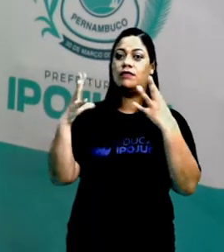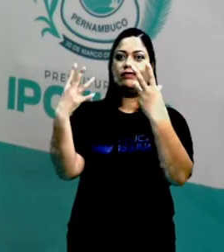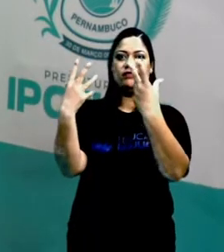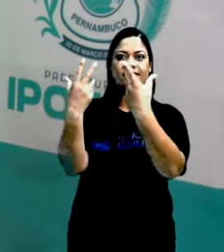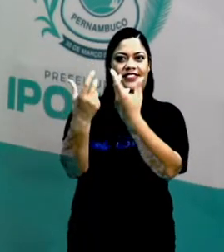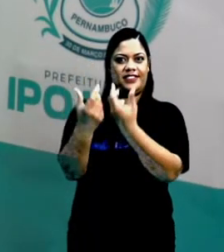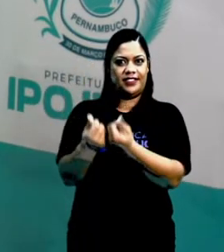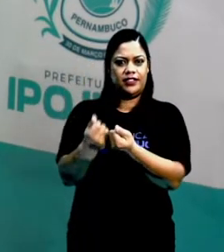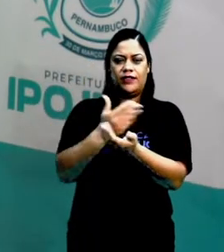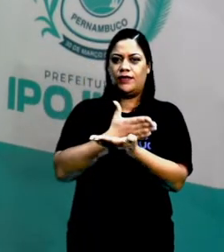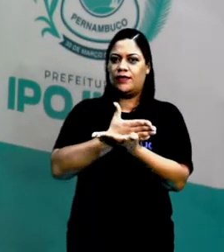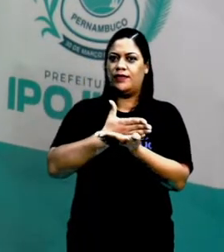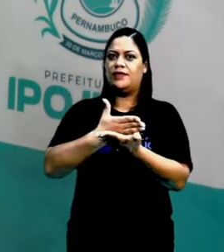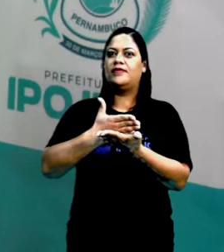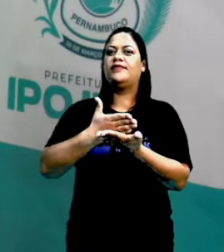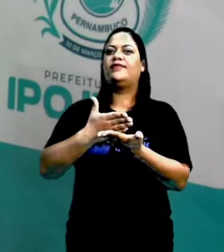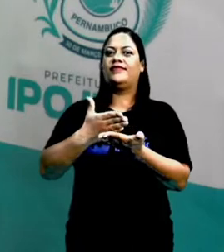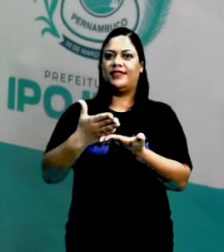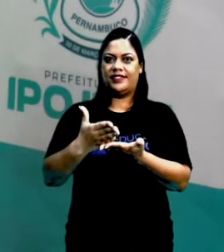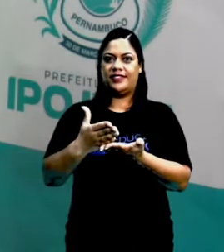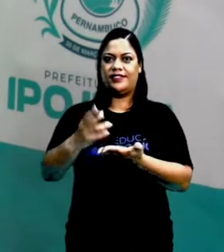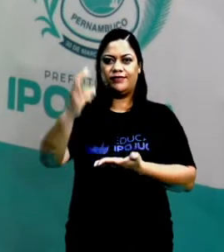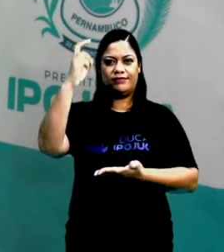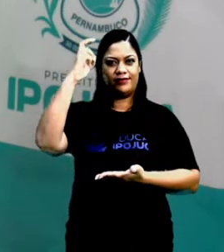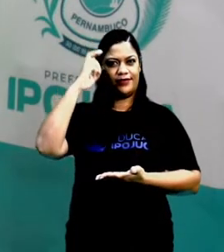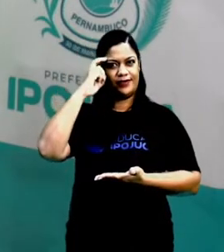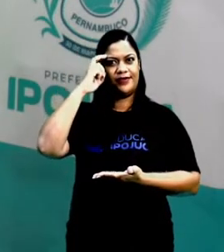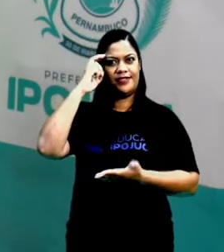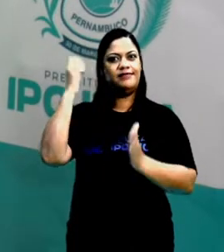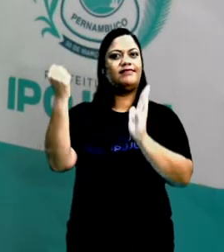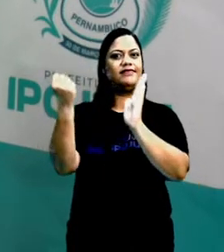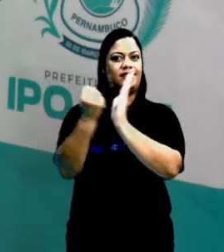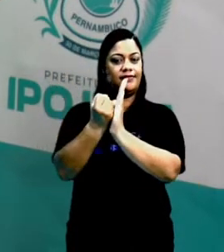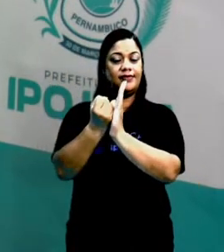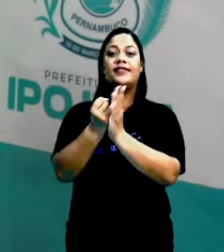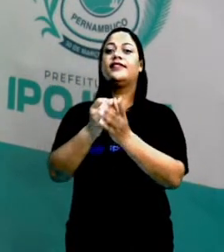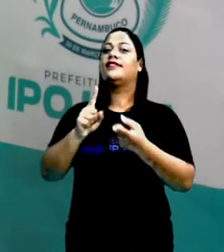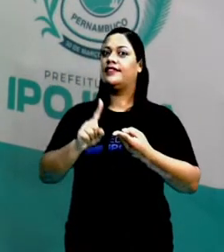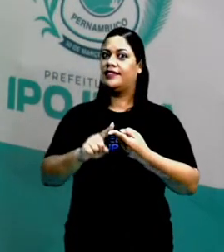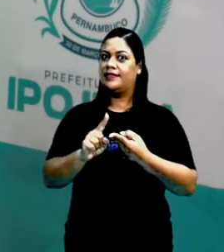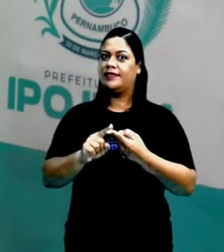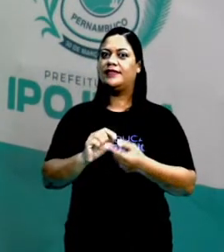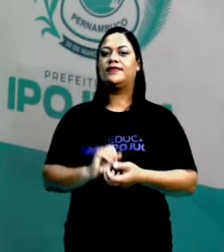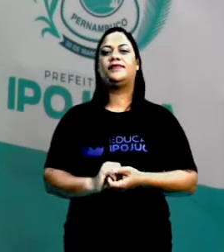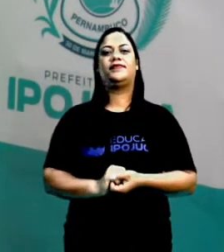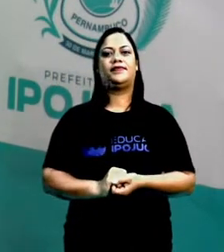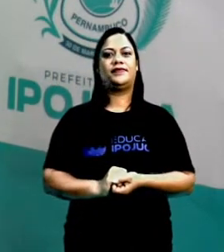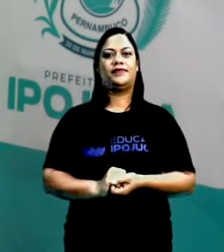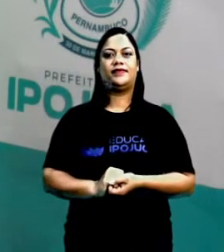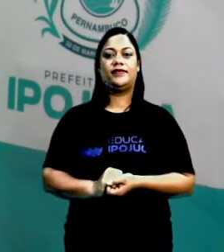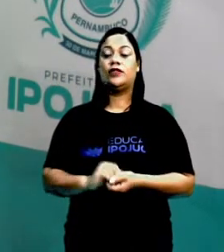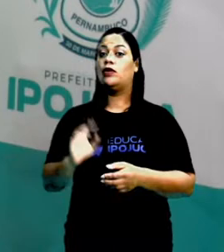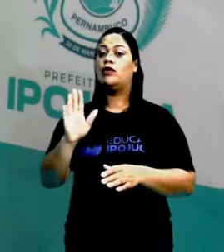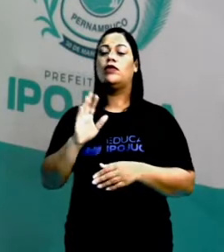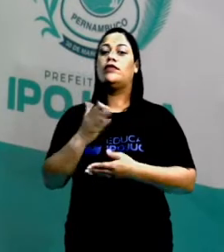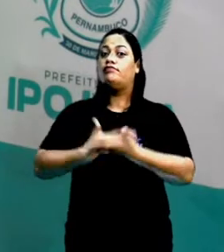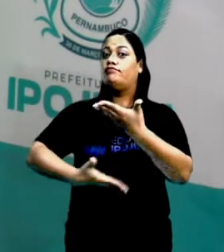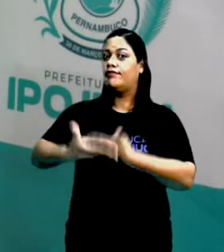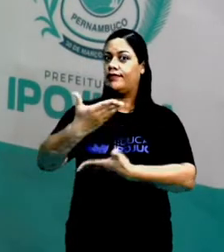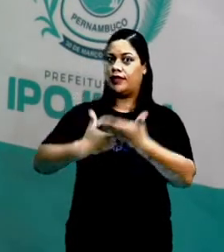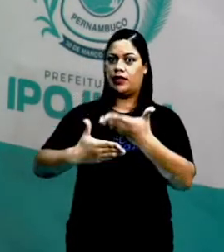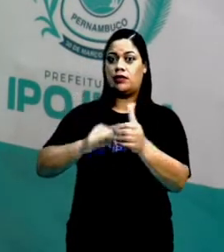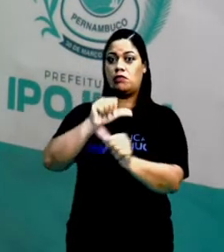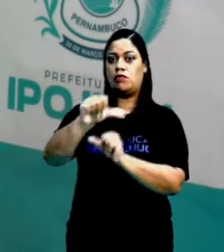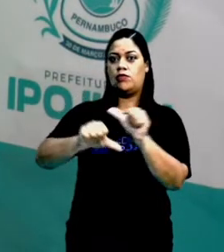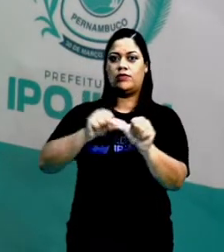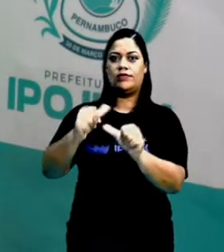começam a se fazer parte do patrimônio cultural e ele pode, não pode mais mexer, não pode mais